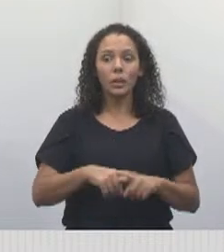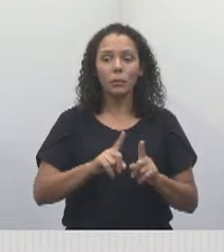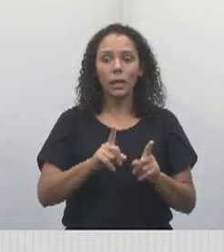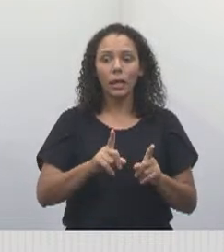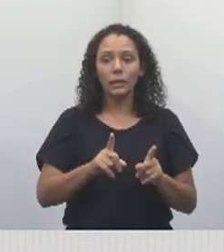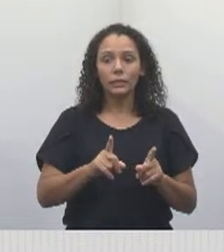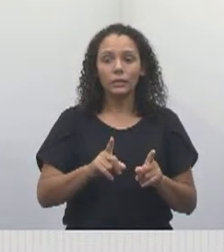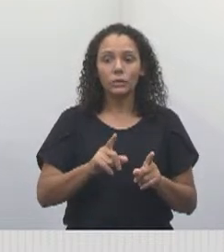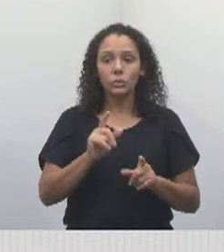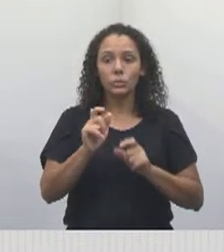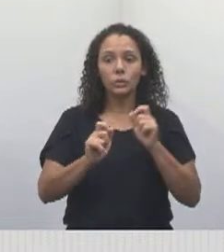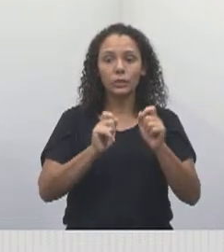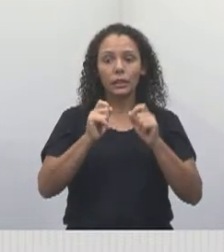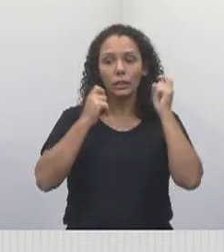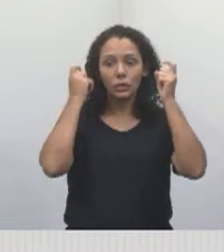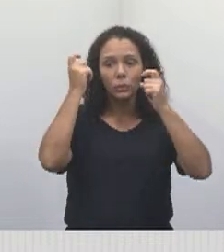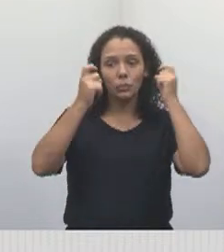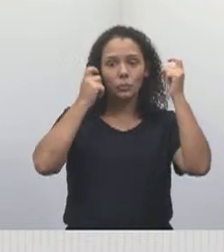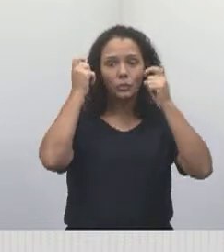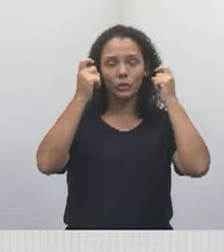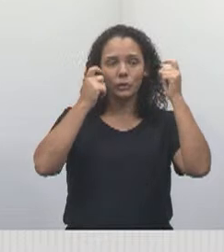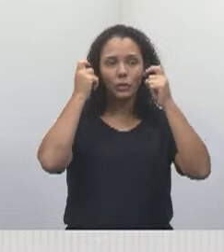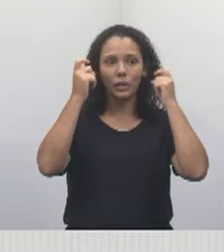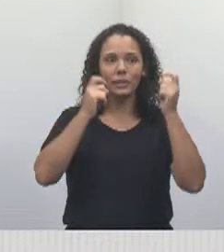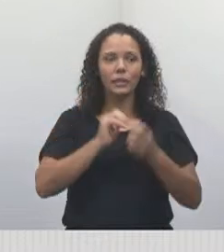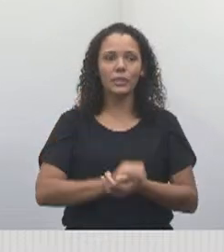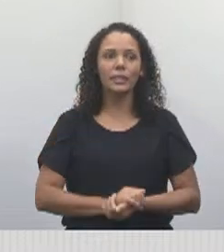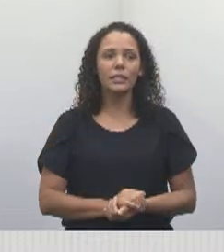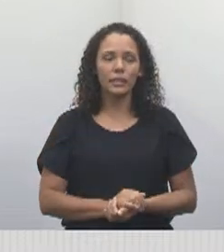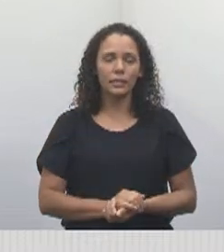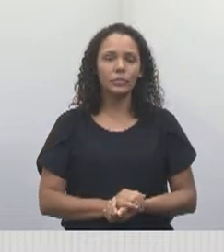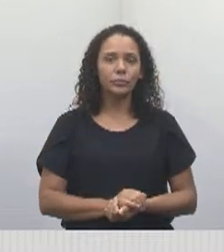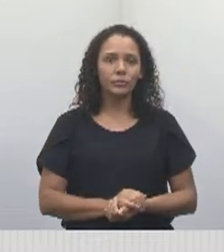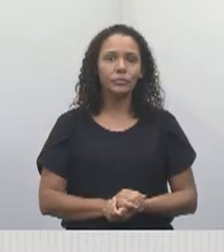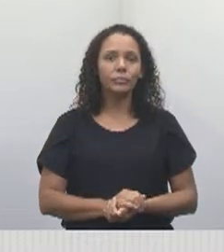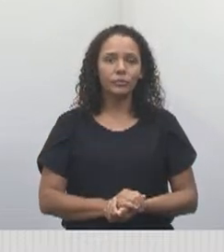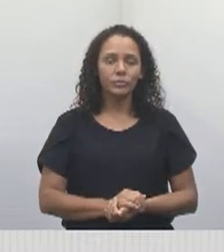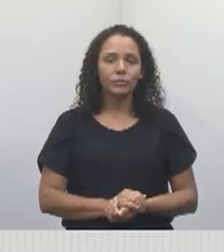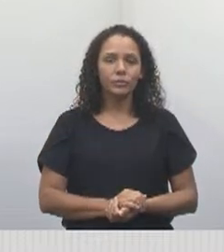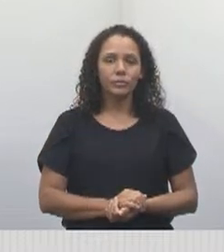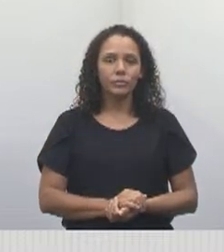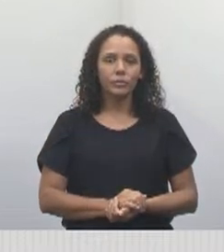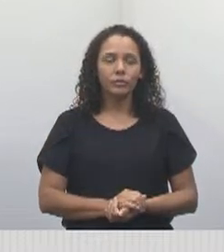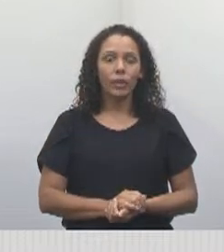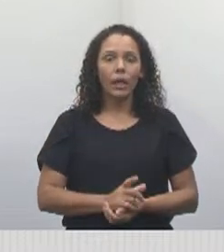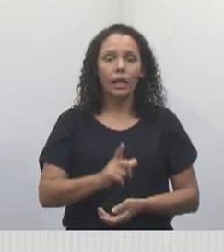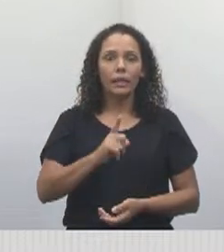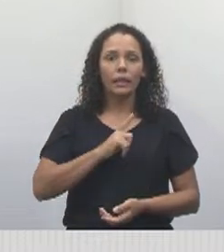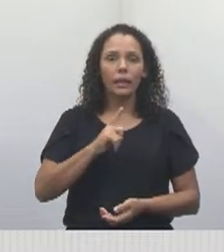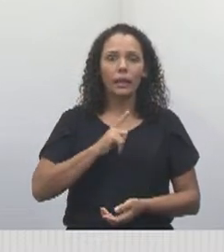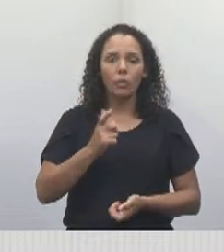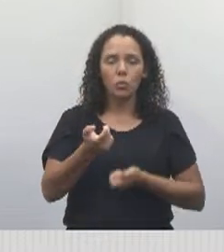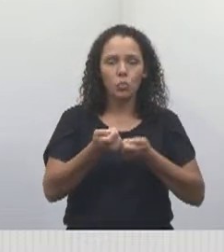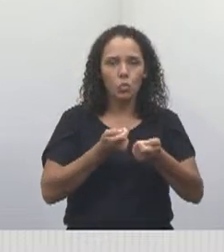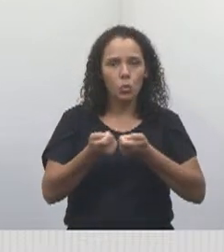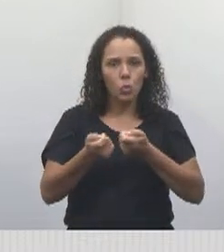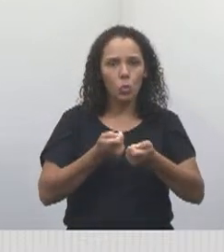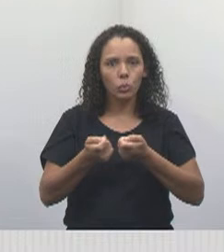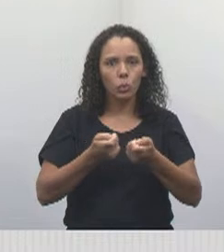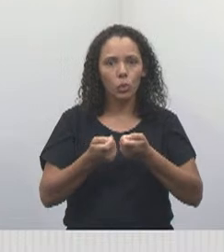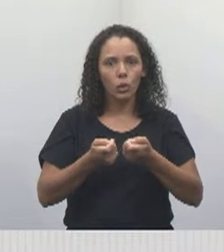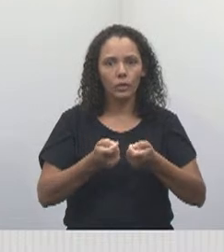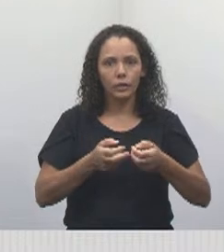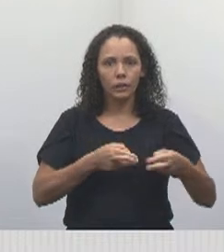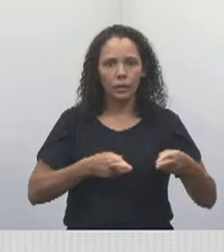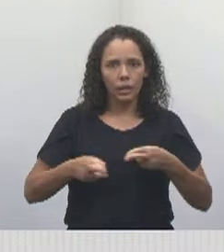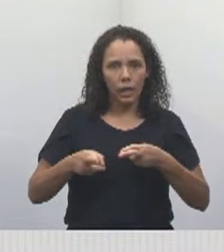Então, qual que é a preocupação? Nós não temos um rio na cidade, nós temos um canal controlado. Se chama de rio,